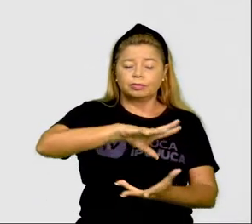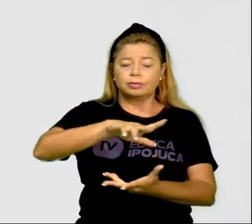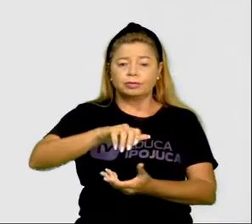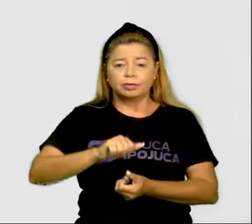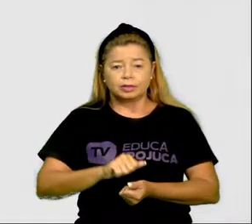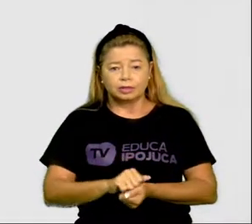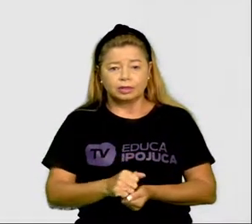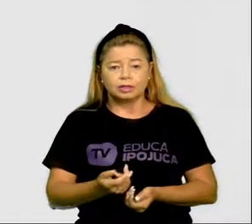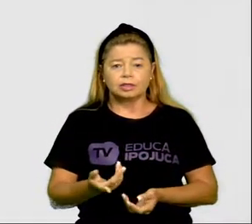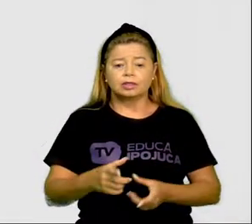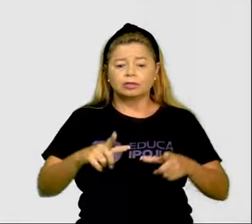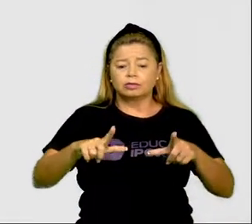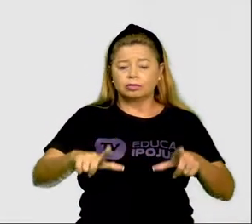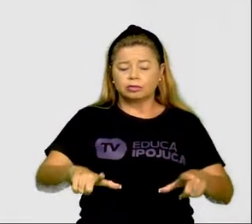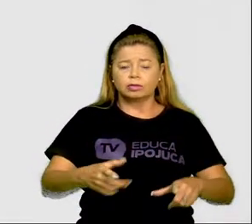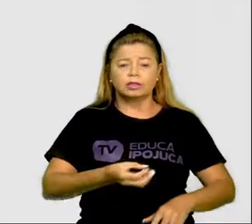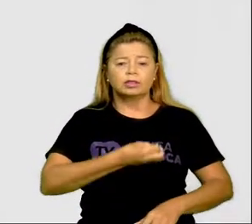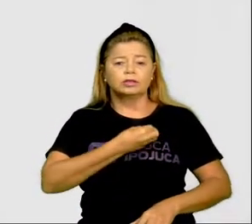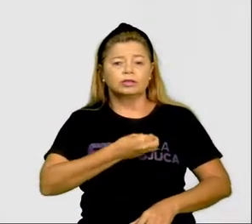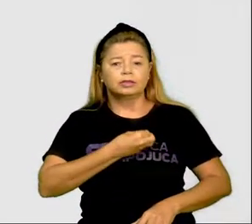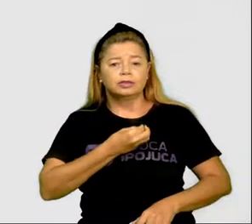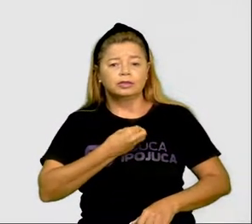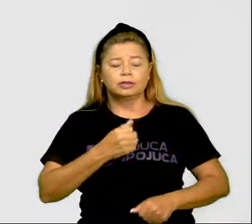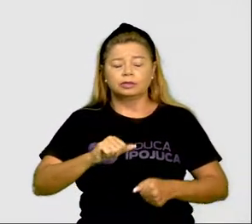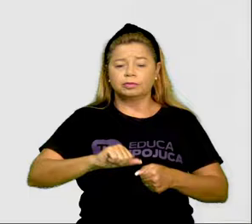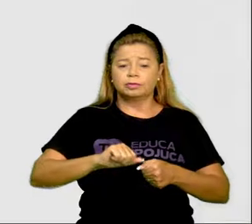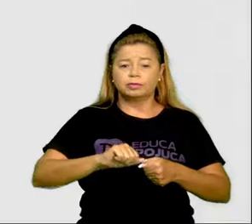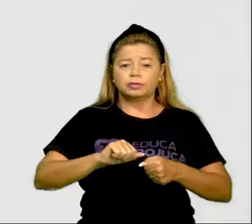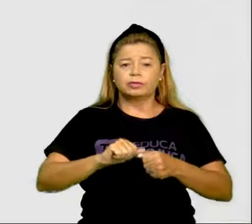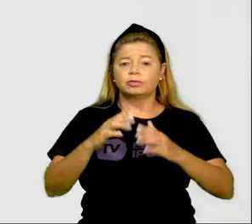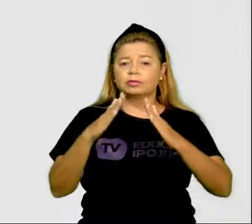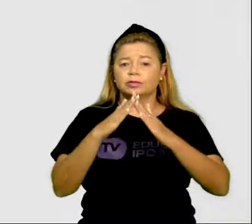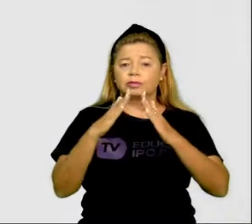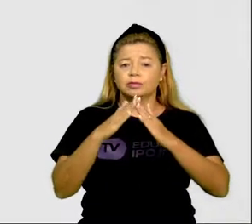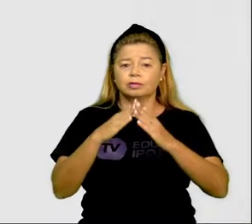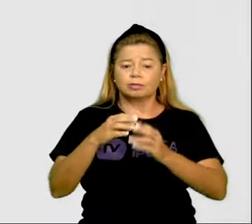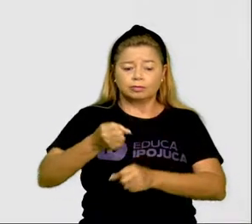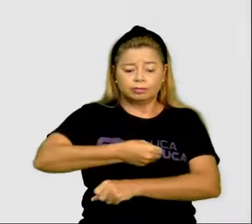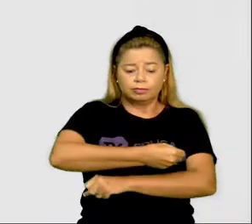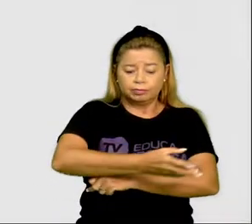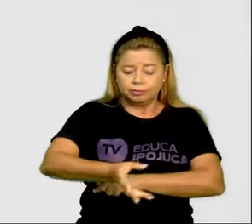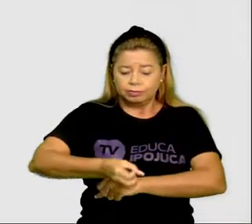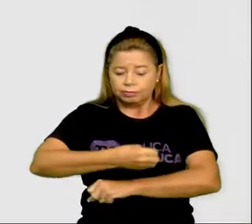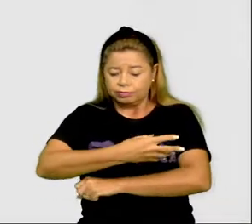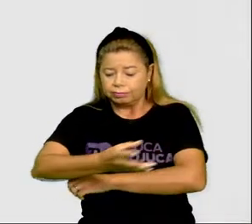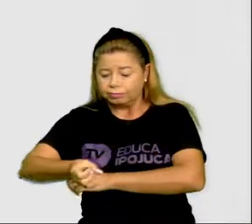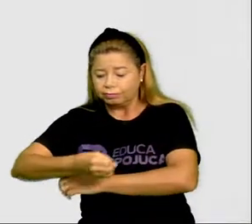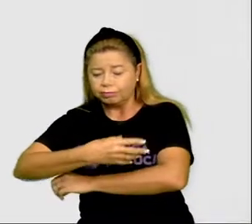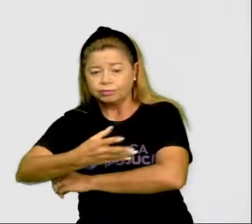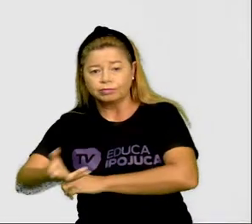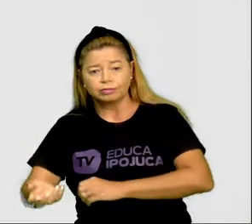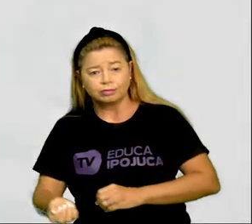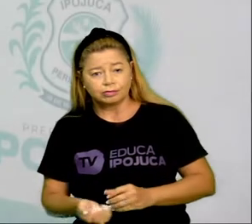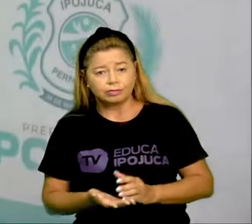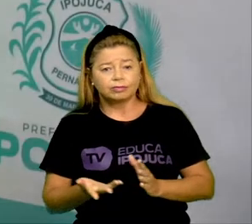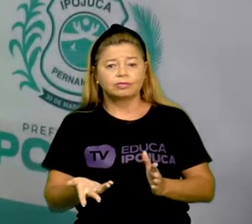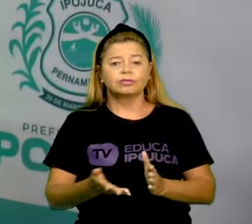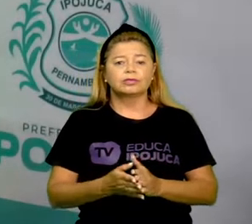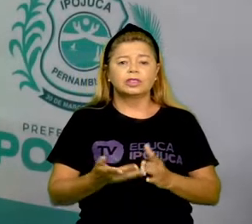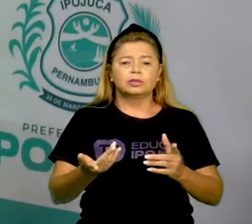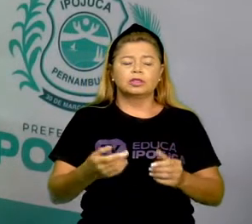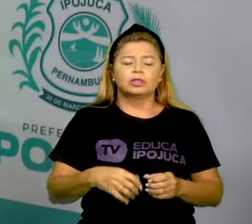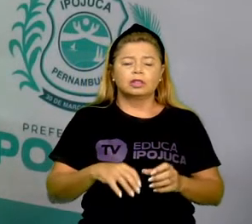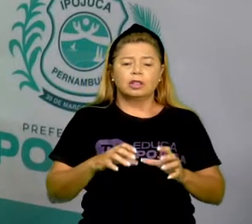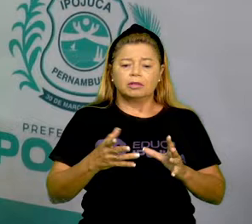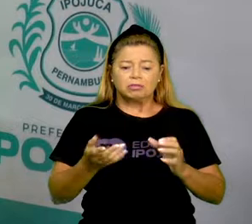onde vivemos, construímos moradias, cultivamos plantas e criamos animais. Então, é aqui que